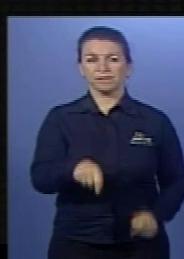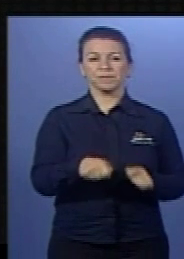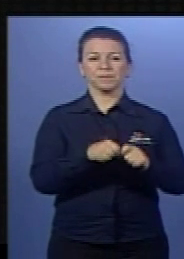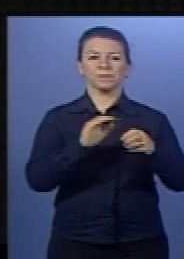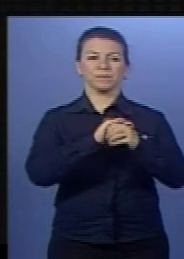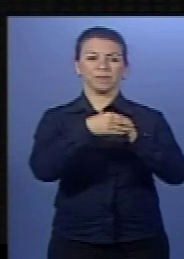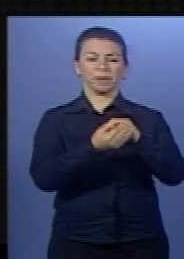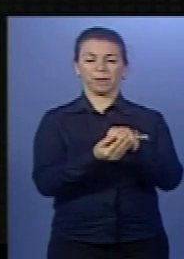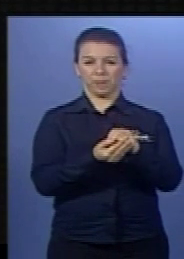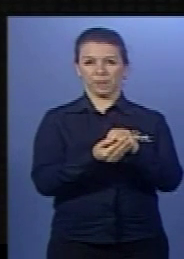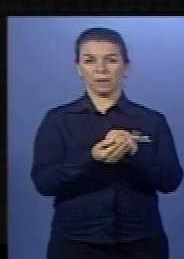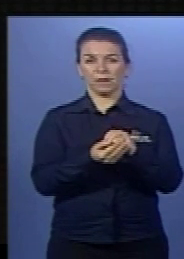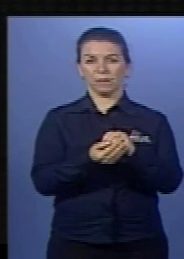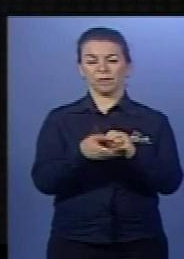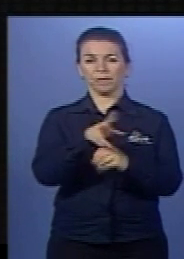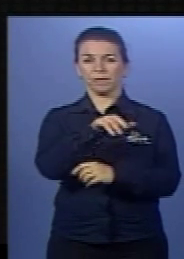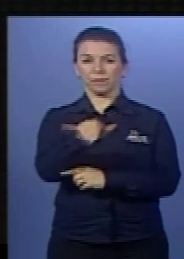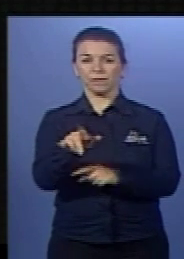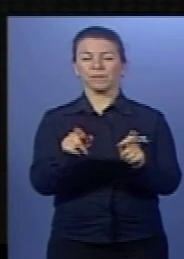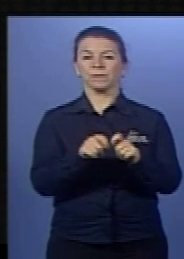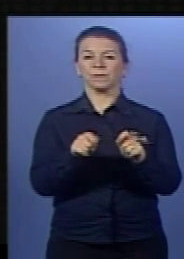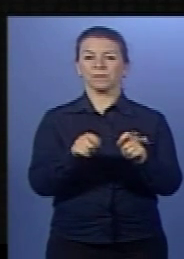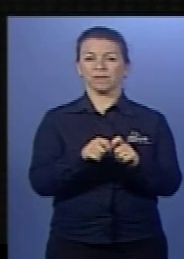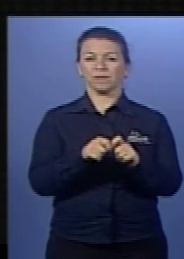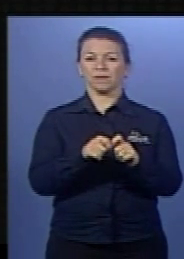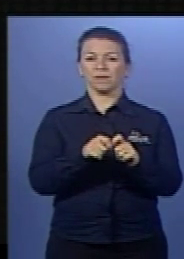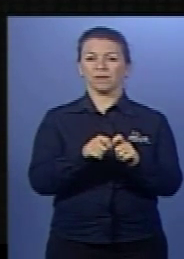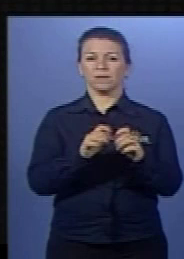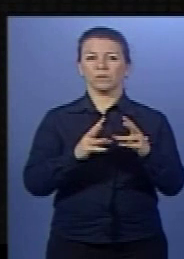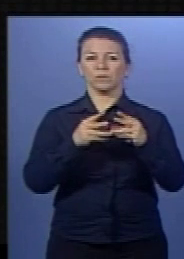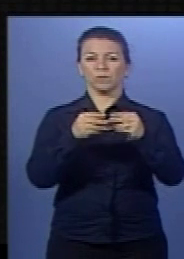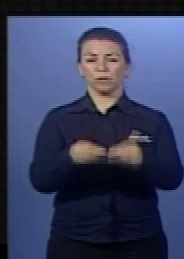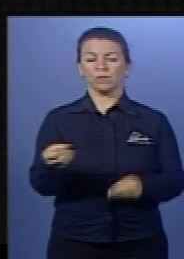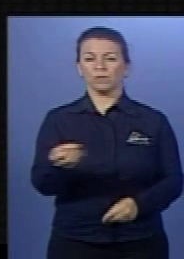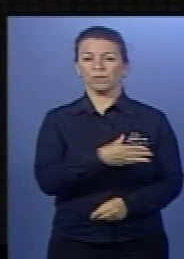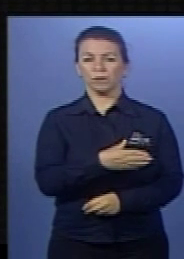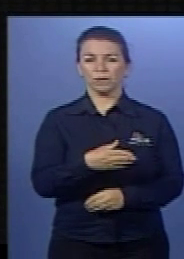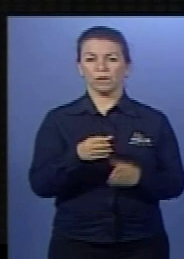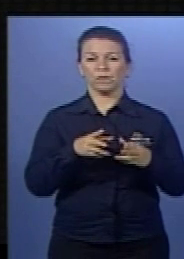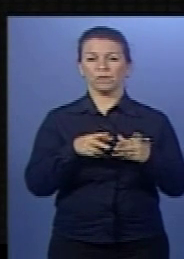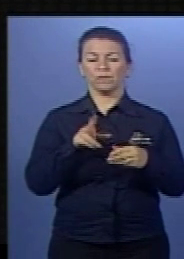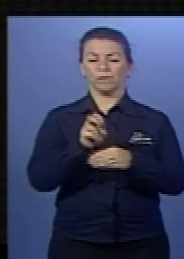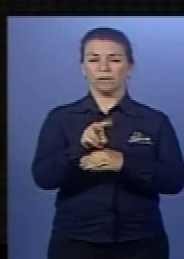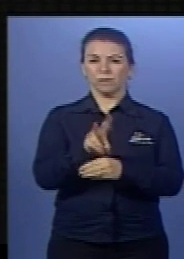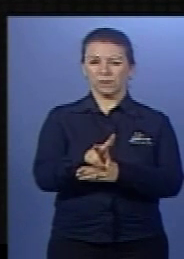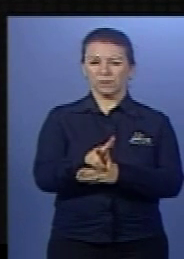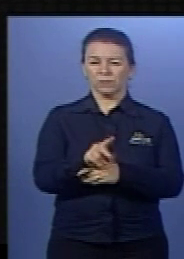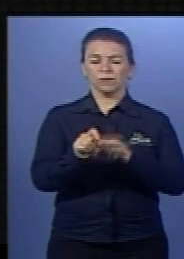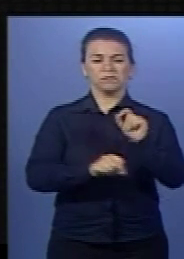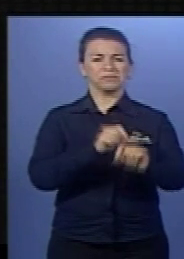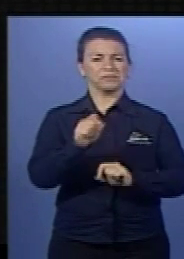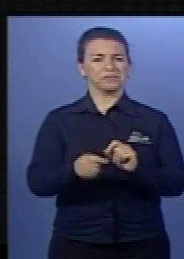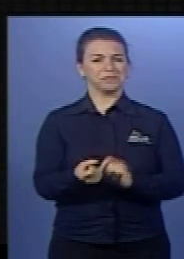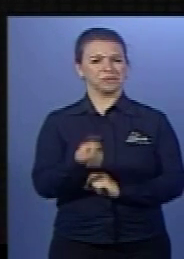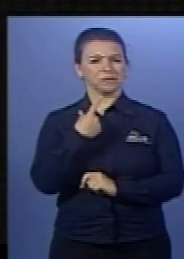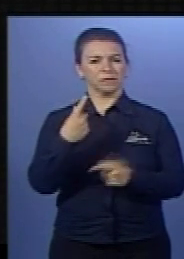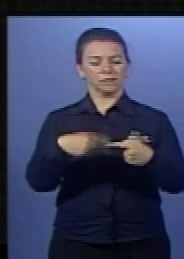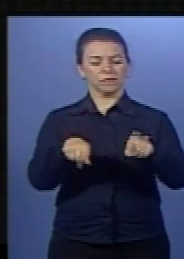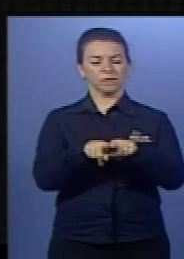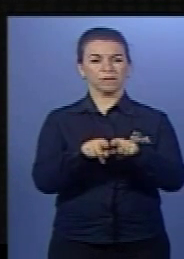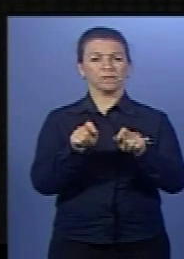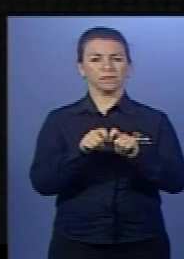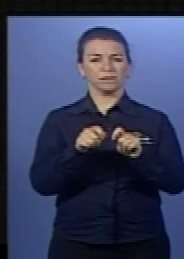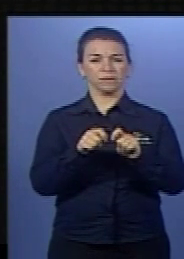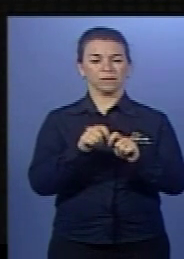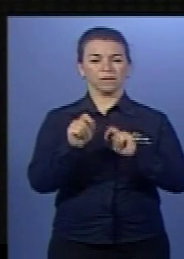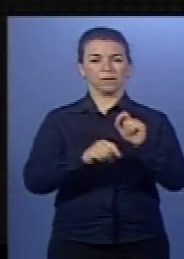cápsula que vai fazer a nave do novo vírus. Ô velho, eu entendi. A transcriptase reversa faz com que